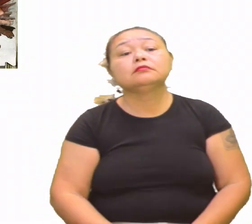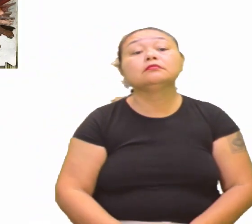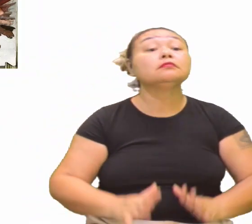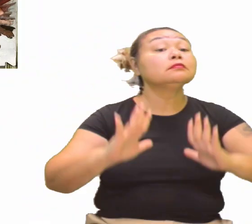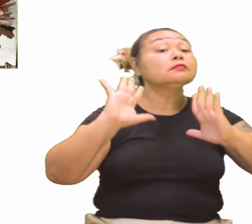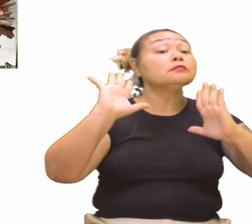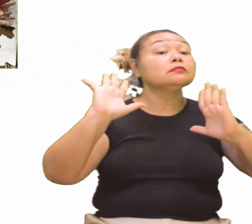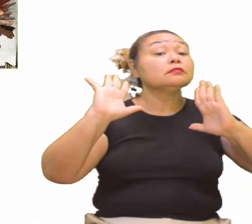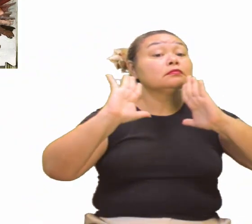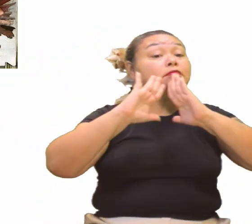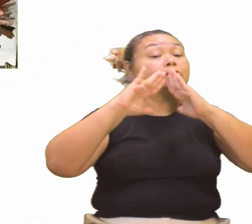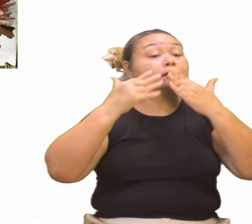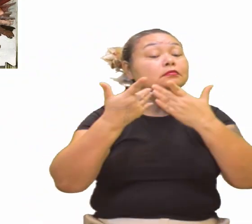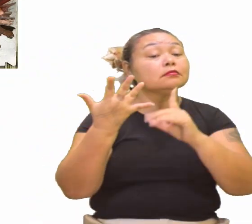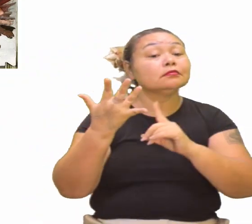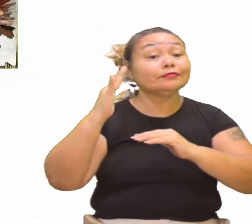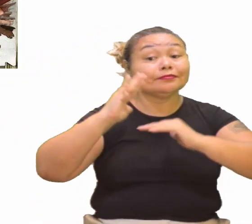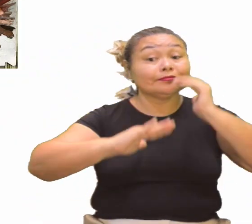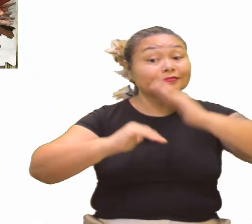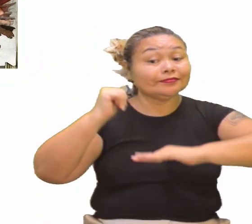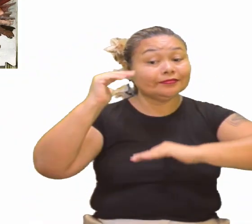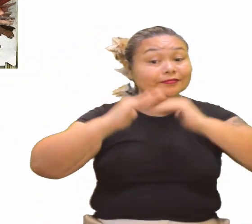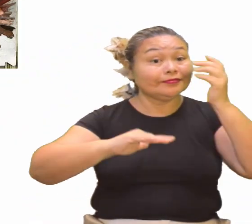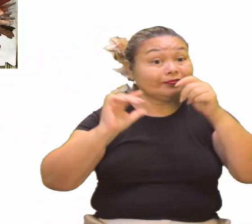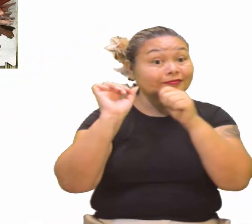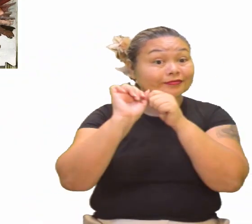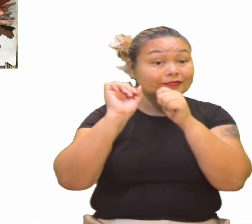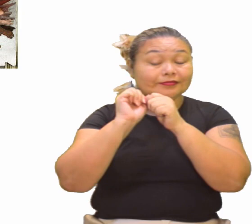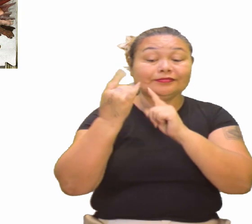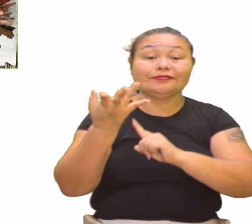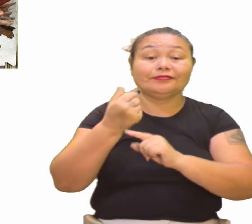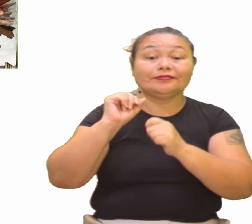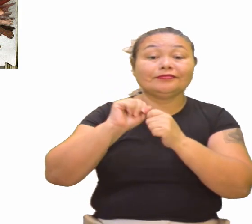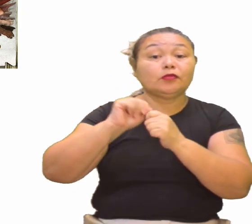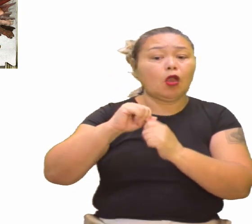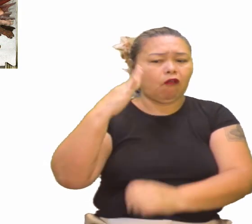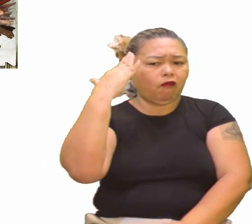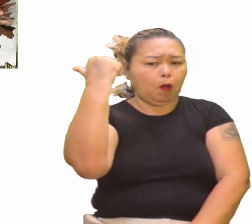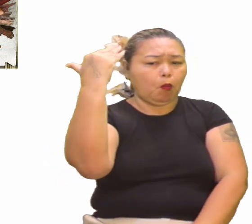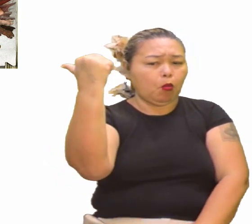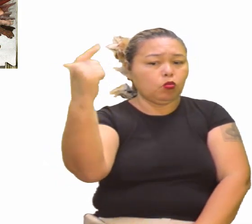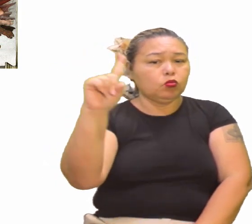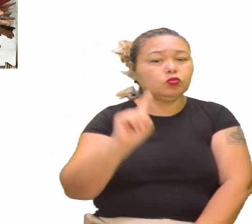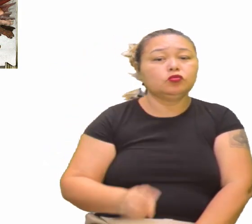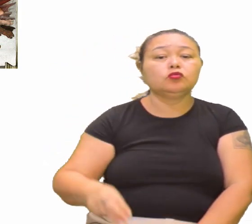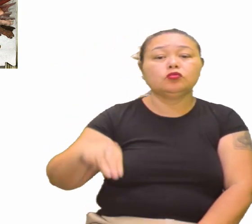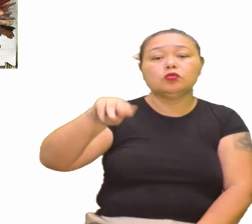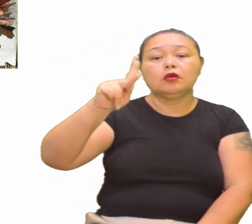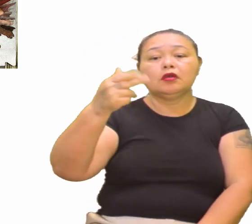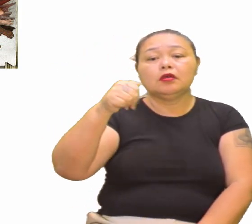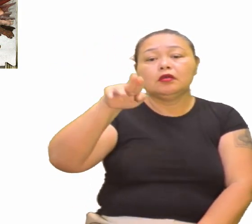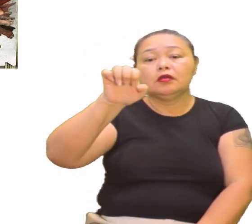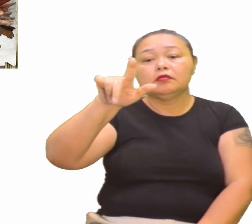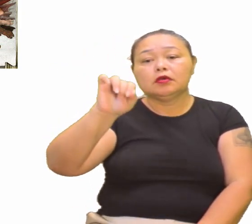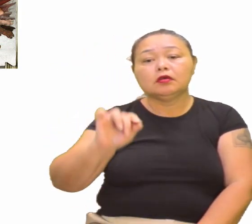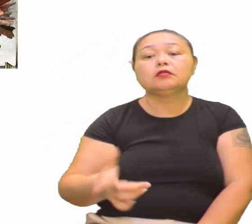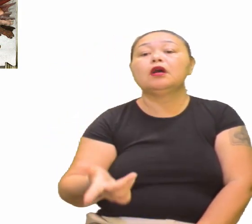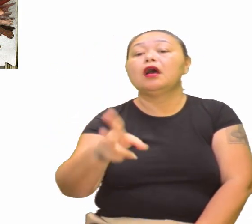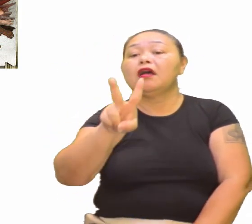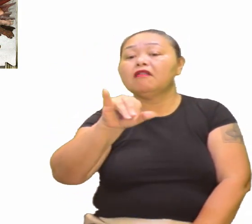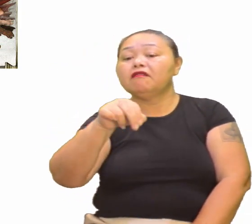Escola de artistas, Artistas famosos, Michelangelo, Da Vinci, Rafael,